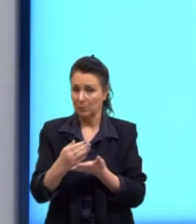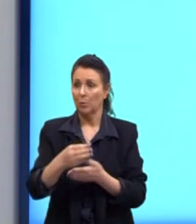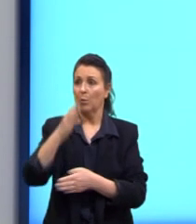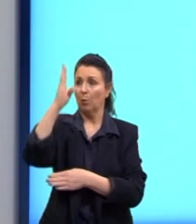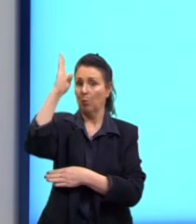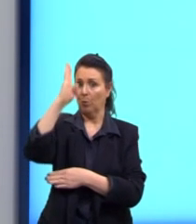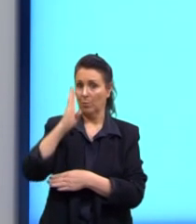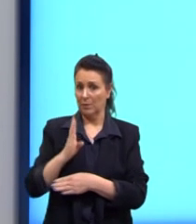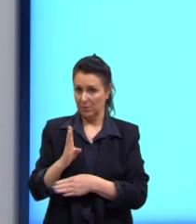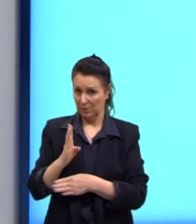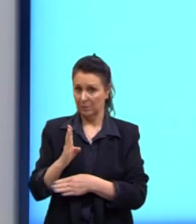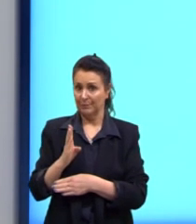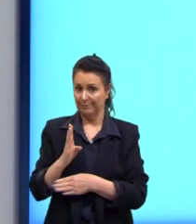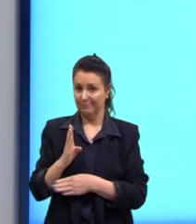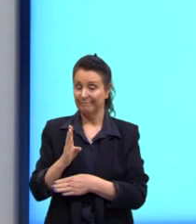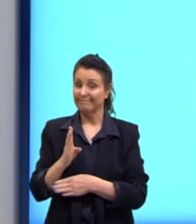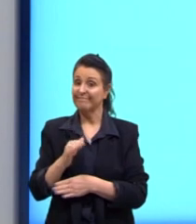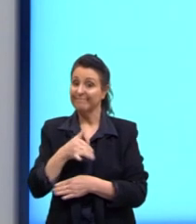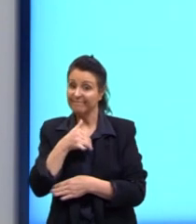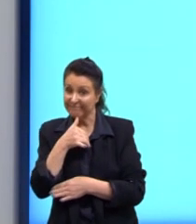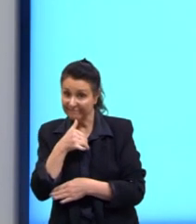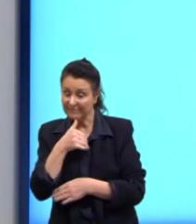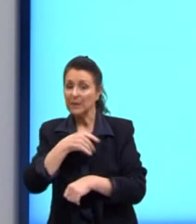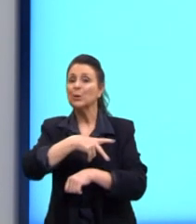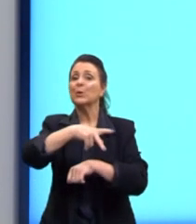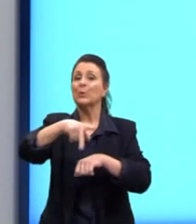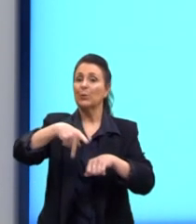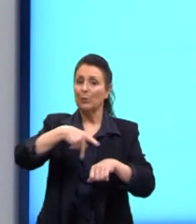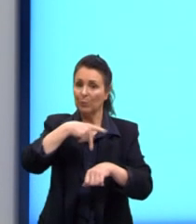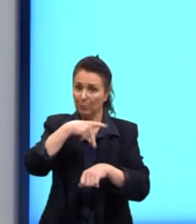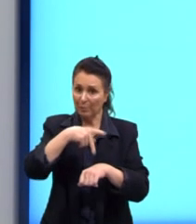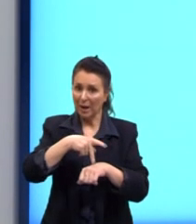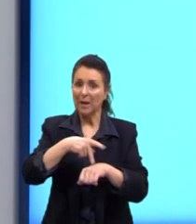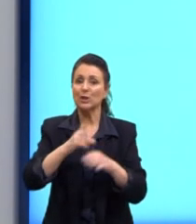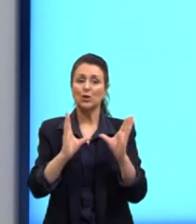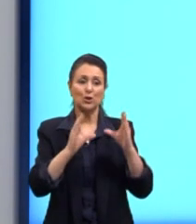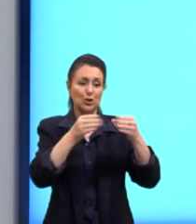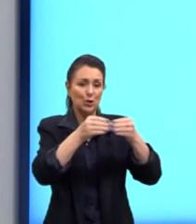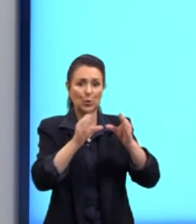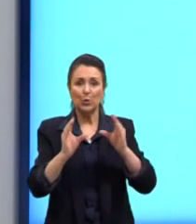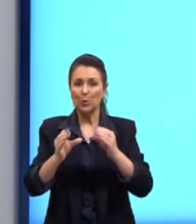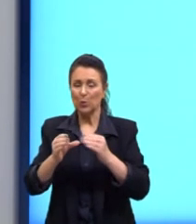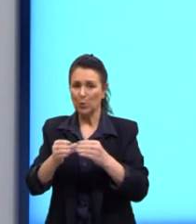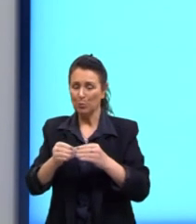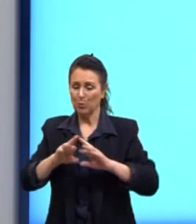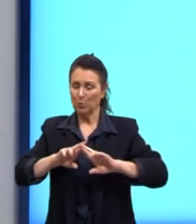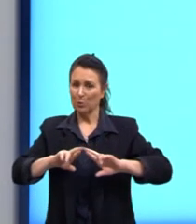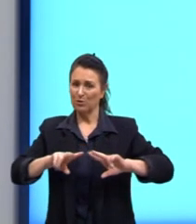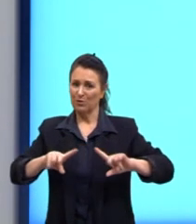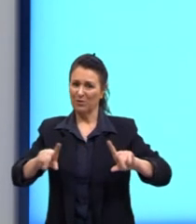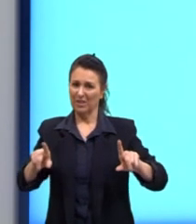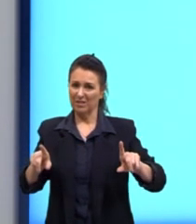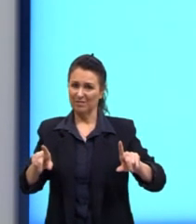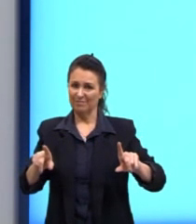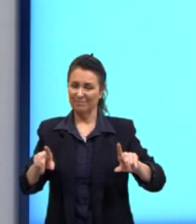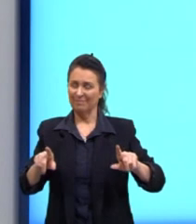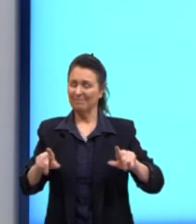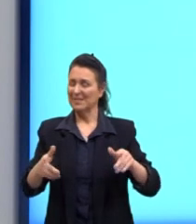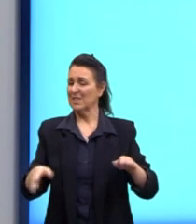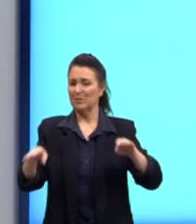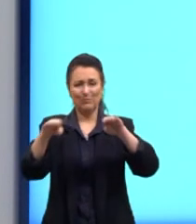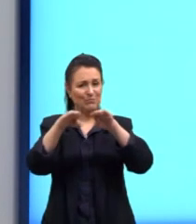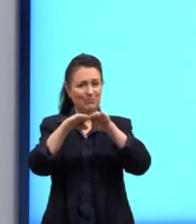é, infelizmente, um país estratificado e desigual. E aí, eu sinalizei aqui em rosa.